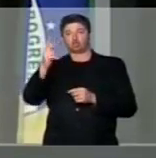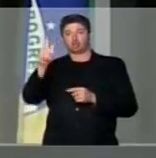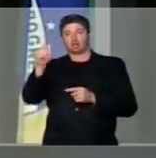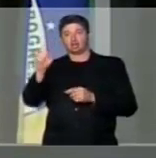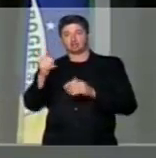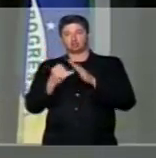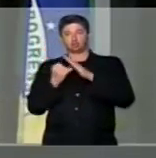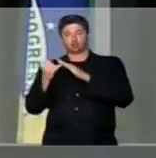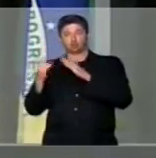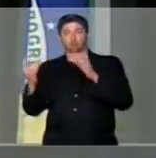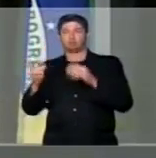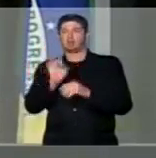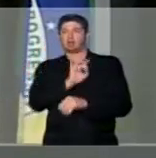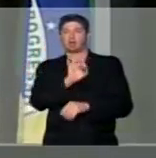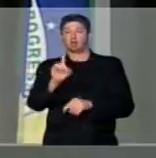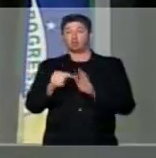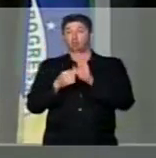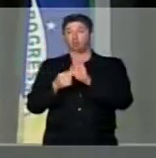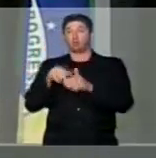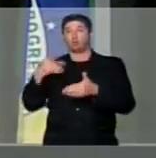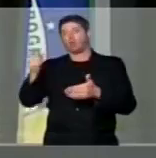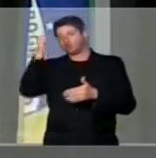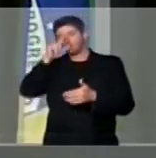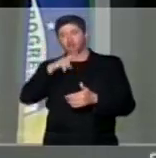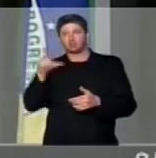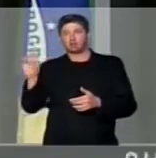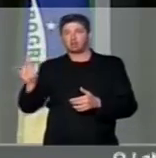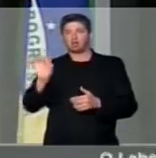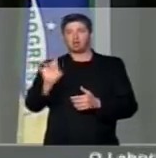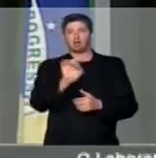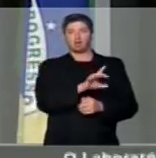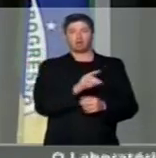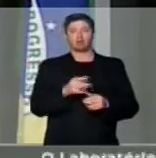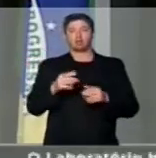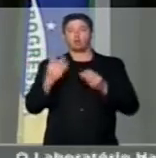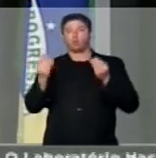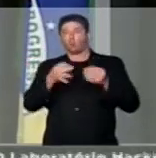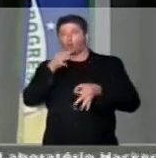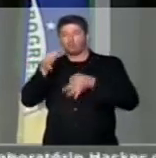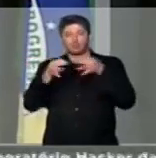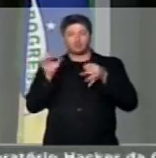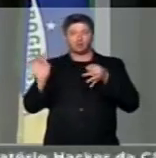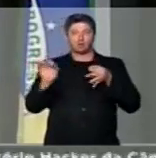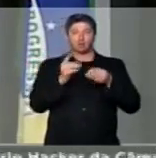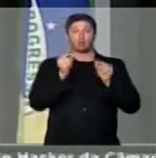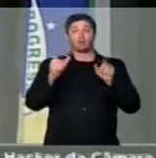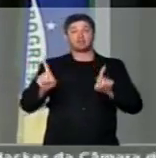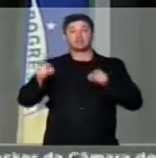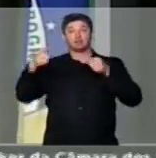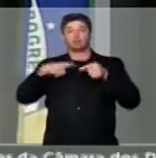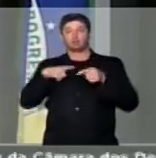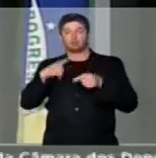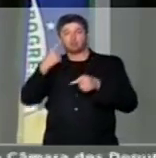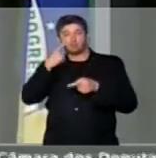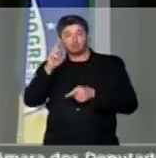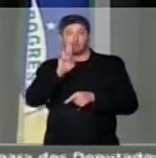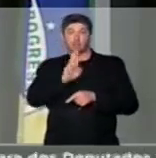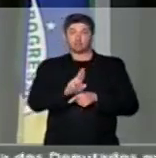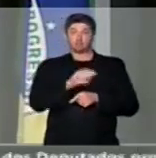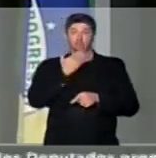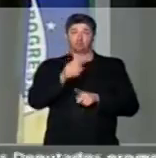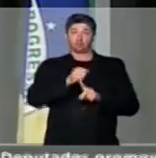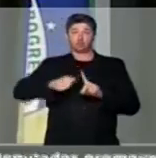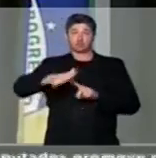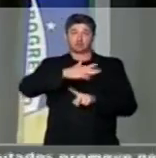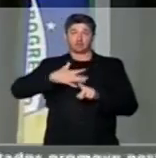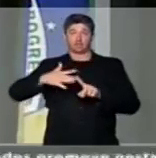cada um mostrando quais são as suas dificuldades, quais são os seus caminhos, quais são os desafios para poder dar respostas à